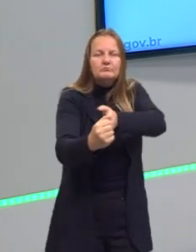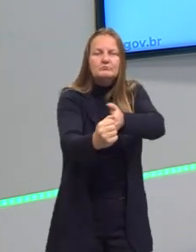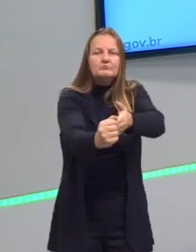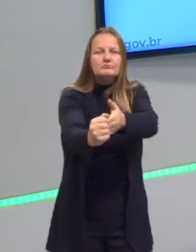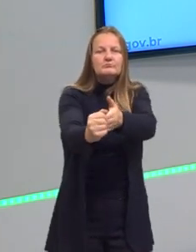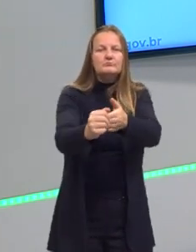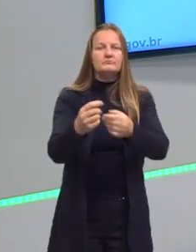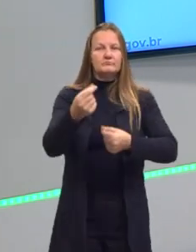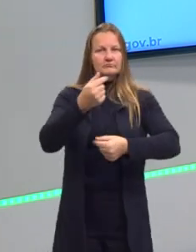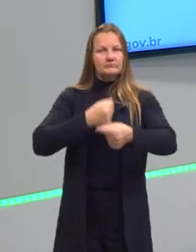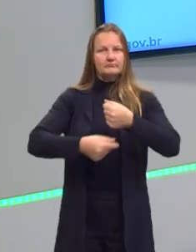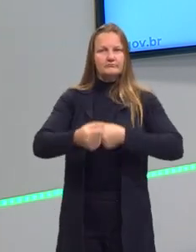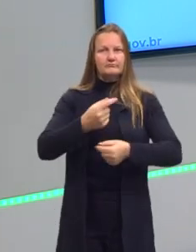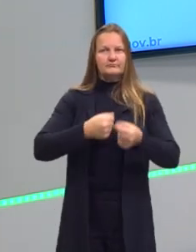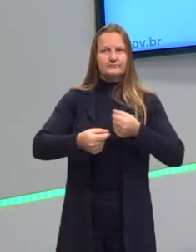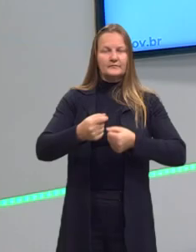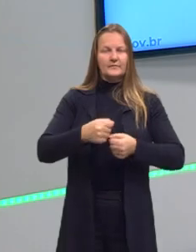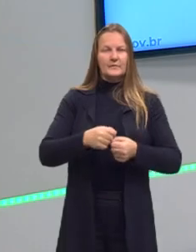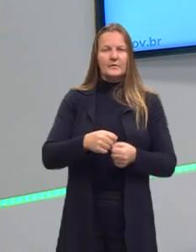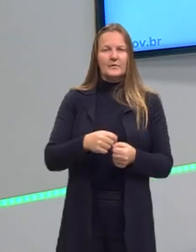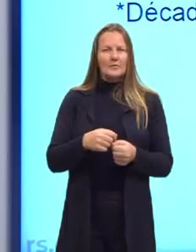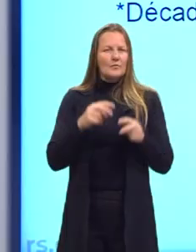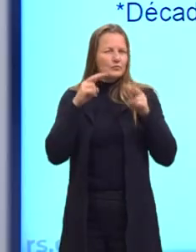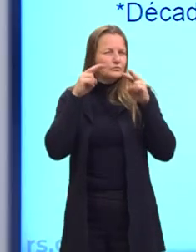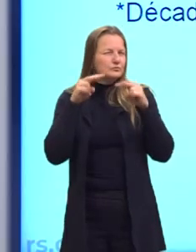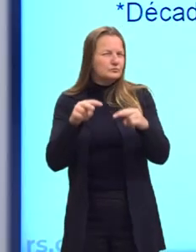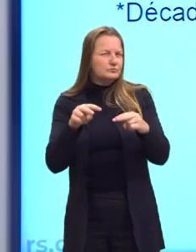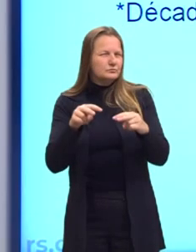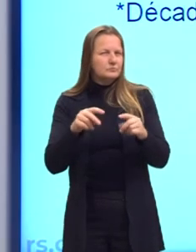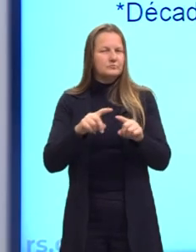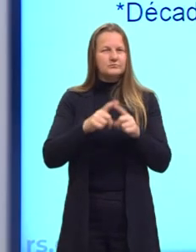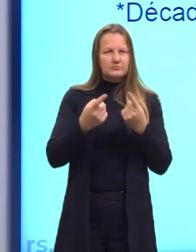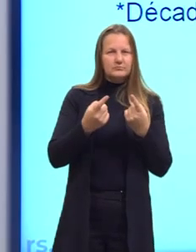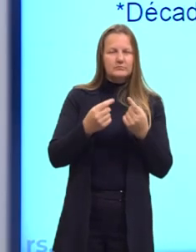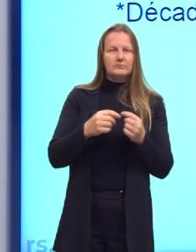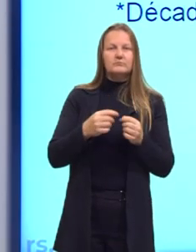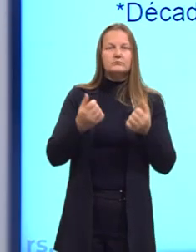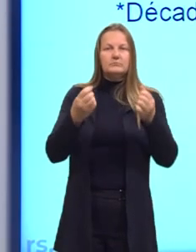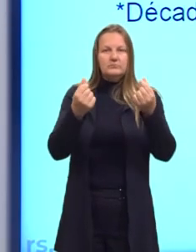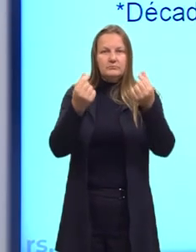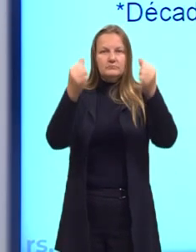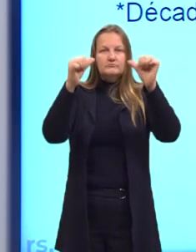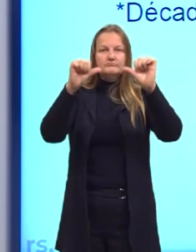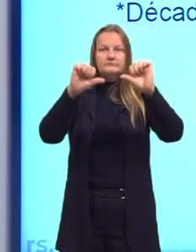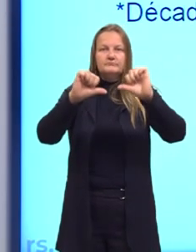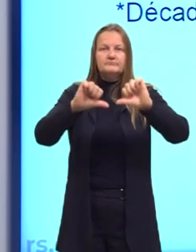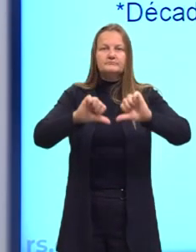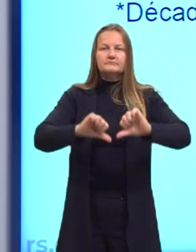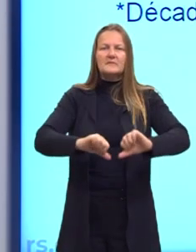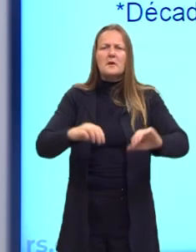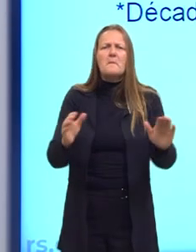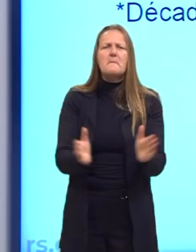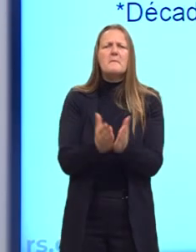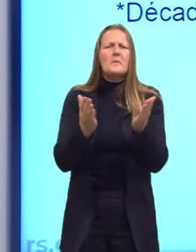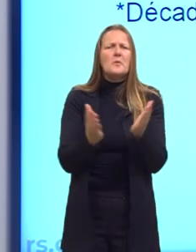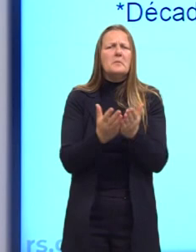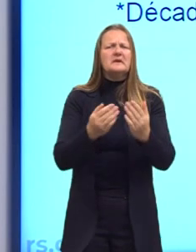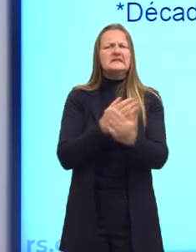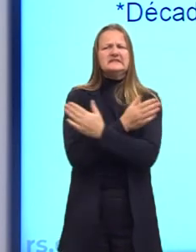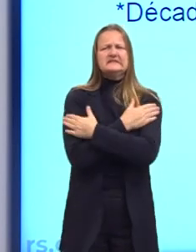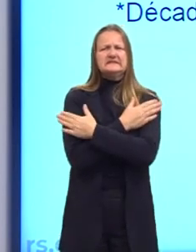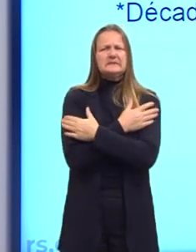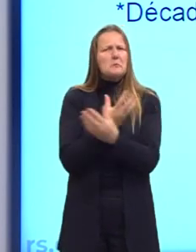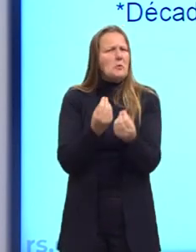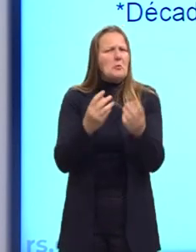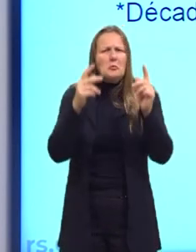claro, alguém guia essa mão invisível, né? Então, isso gera essas crises. Muita pobreza, desemprego, etc